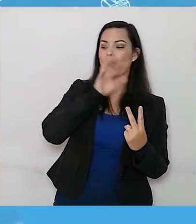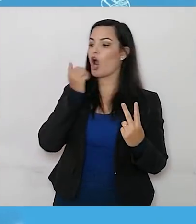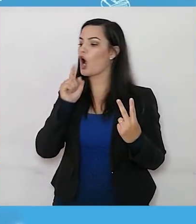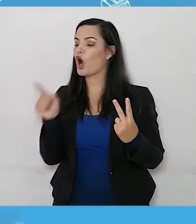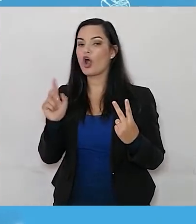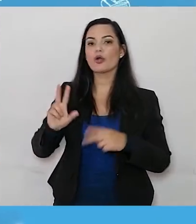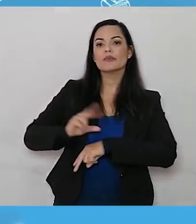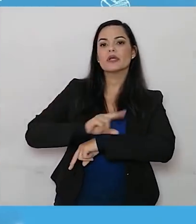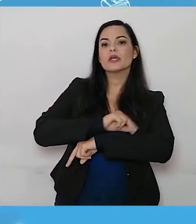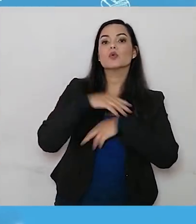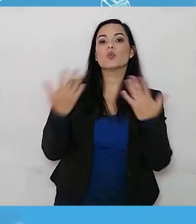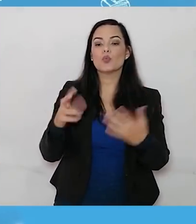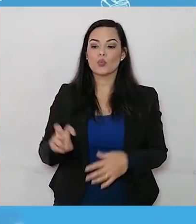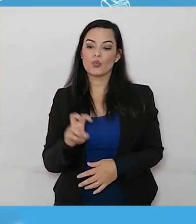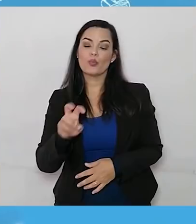sapo?